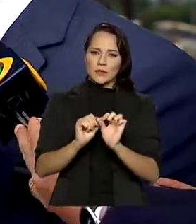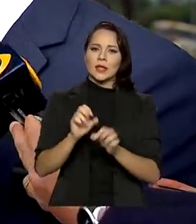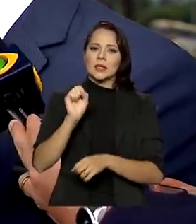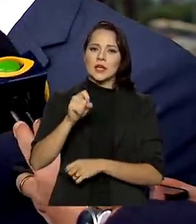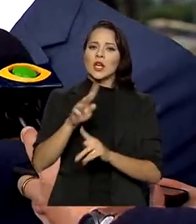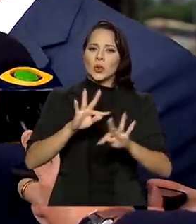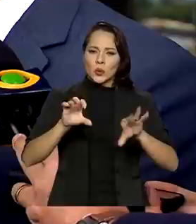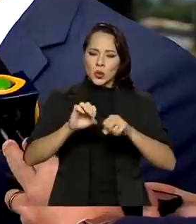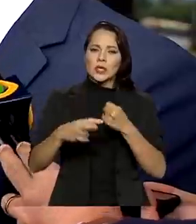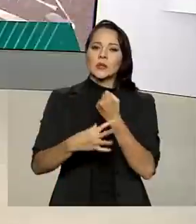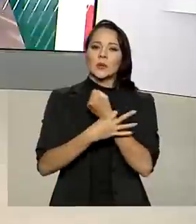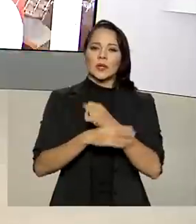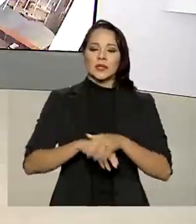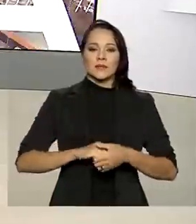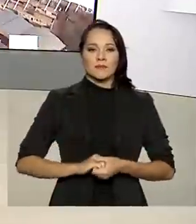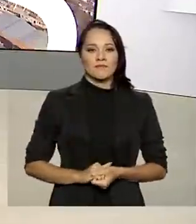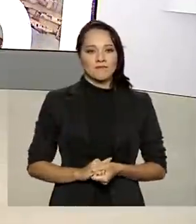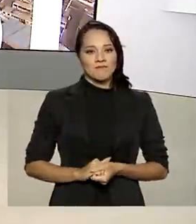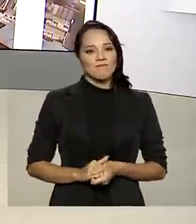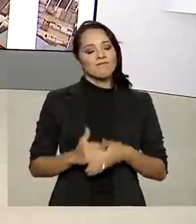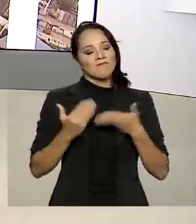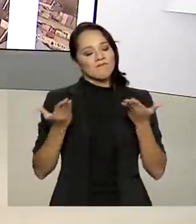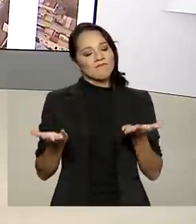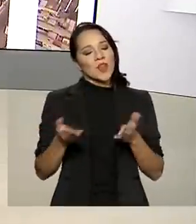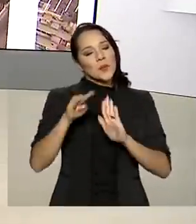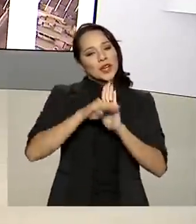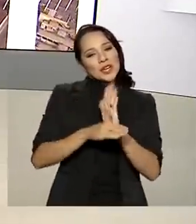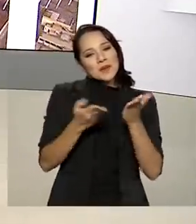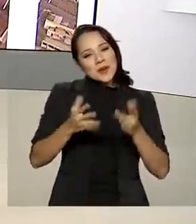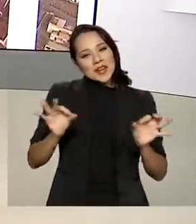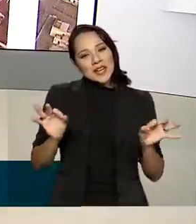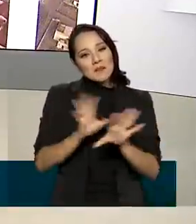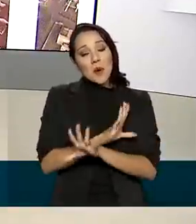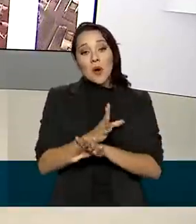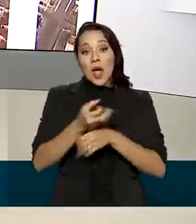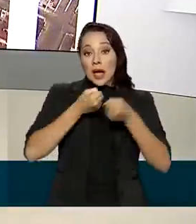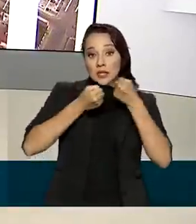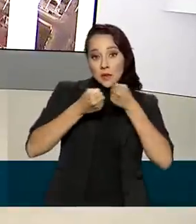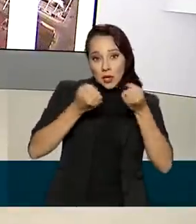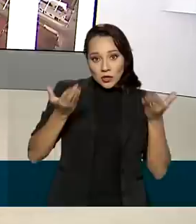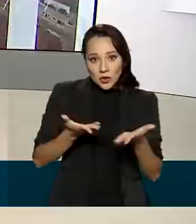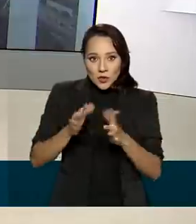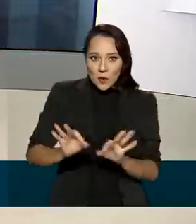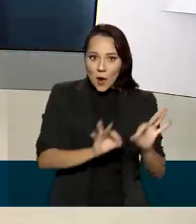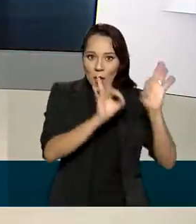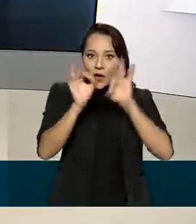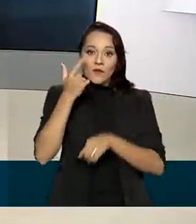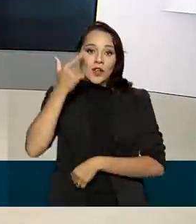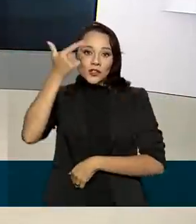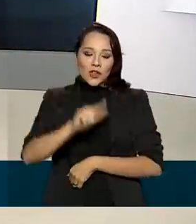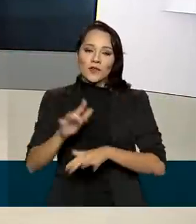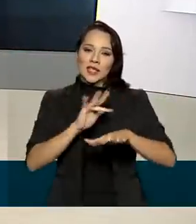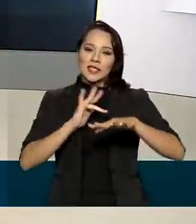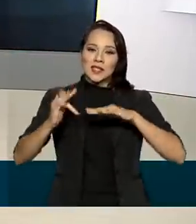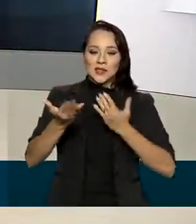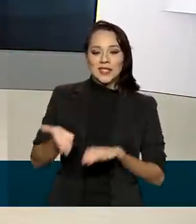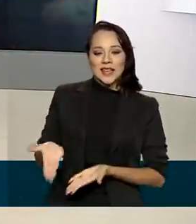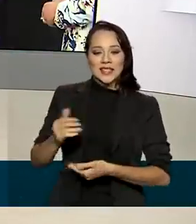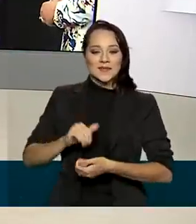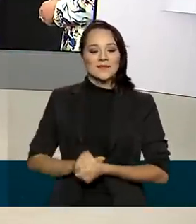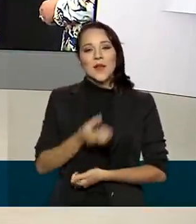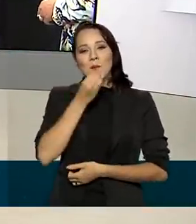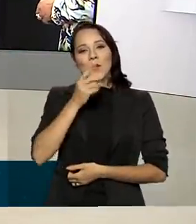com toda a segurança. É isso. O Brasil em Dia termina aqui. As reportagens de hoje você pode rever nas nossas redes sociais.